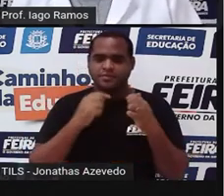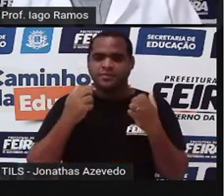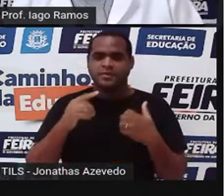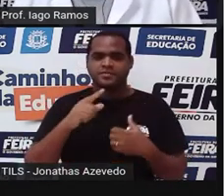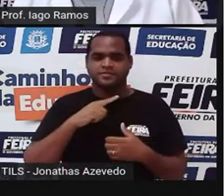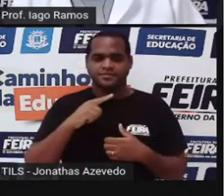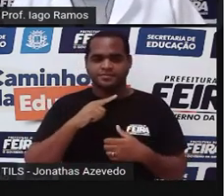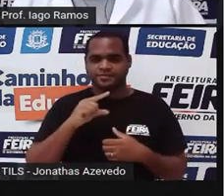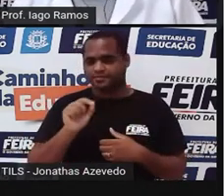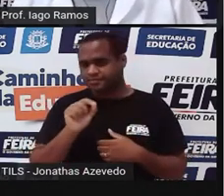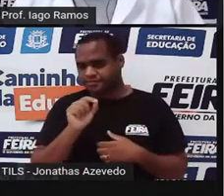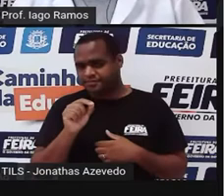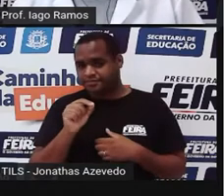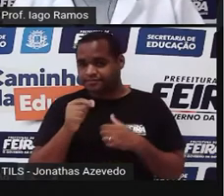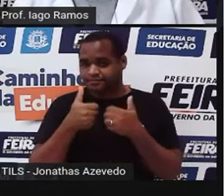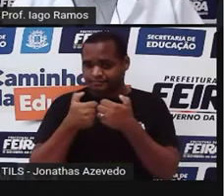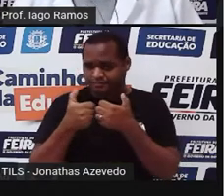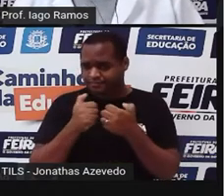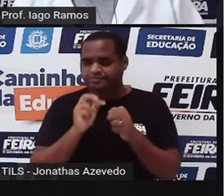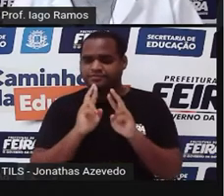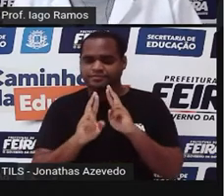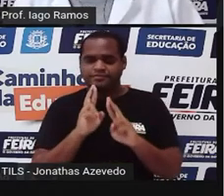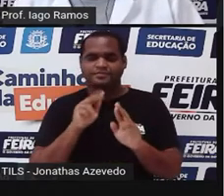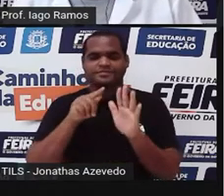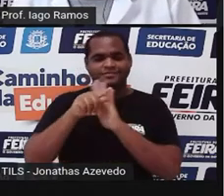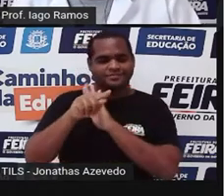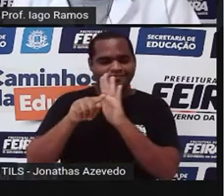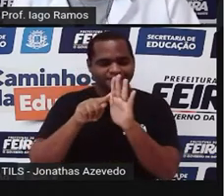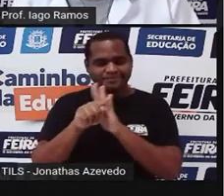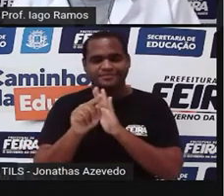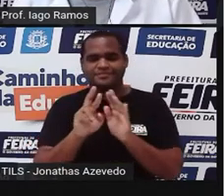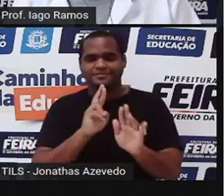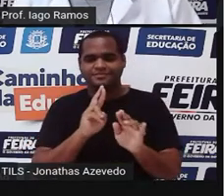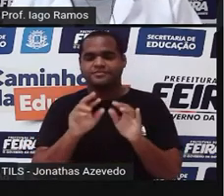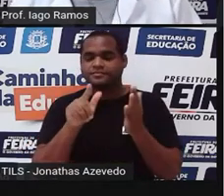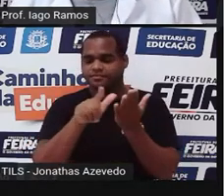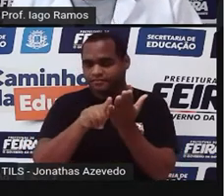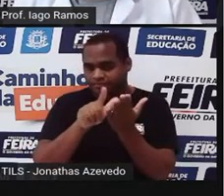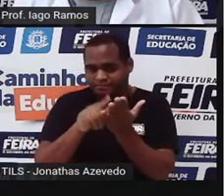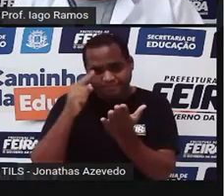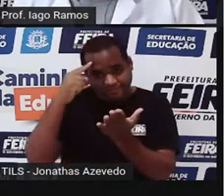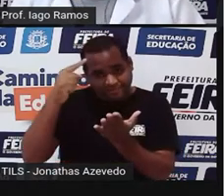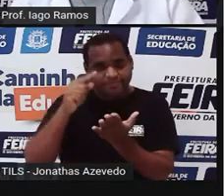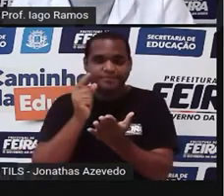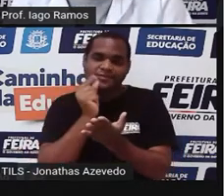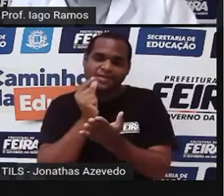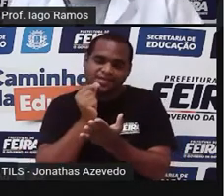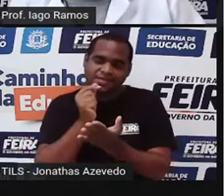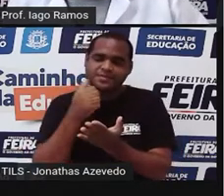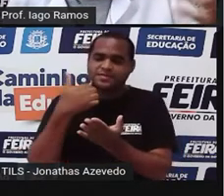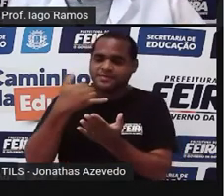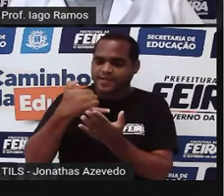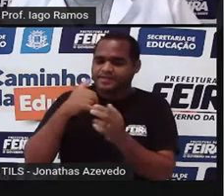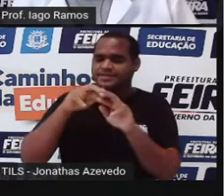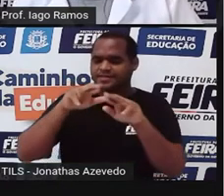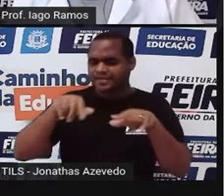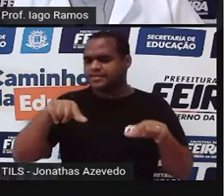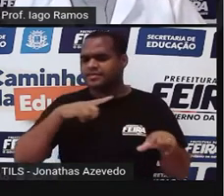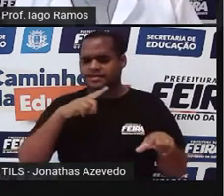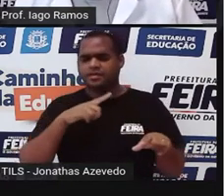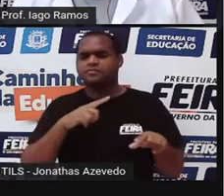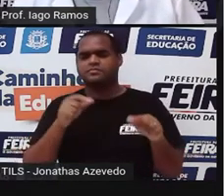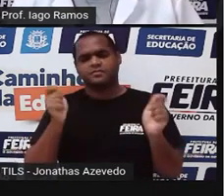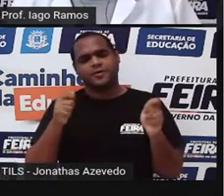jogo, né? Um joguinho aí de perguntas e respostas, por isso é interessante aí seu caderno, seu lápis, borracha, caneta, enfim,